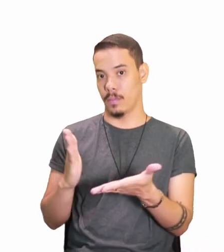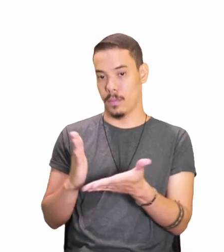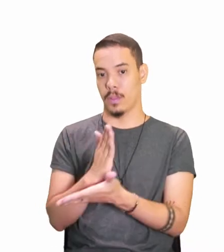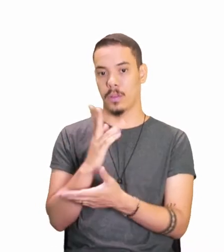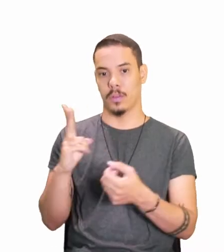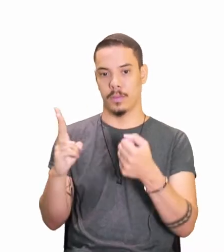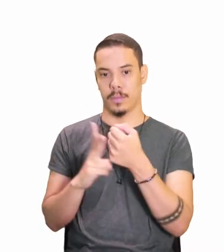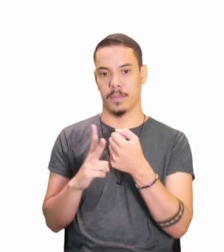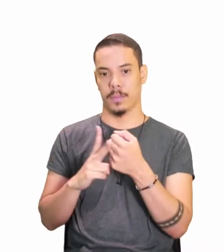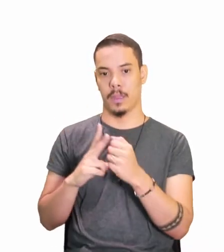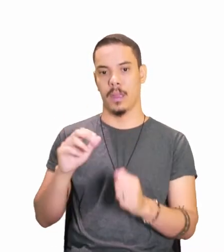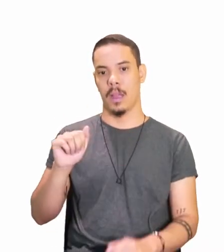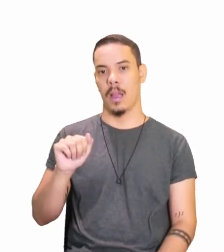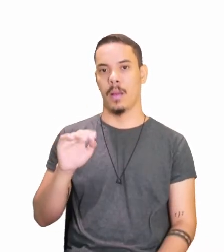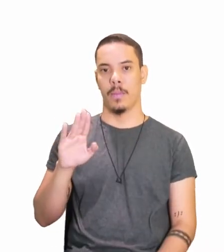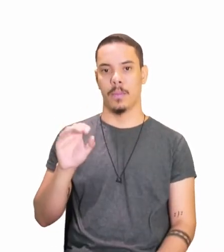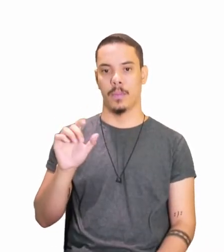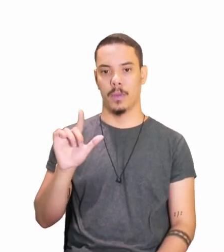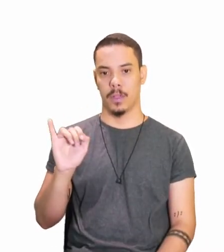pouquinho, ó, eu tenho o verbo abolir,